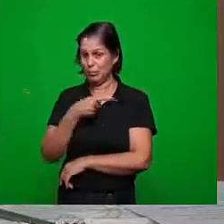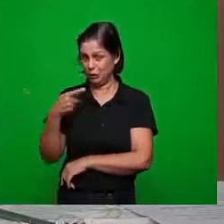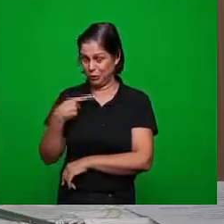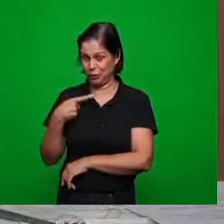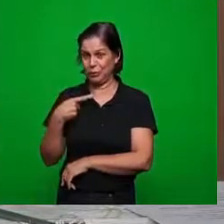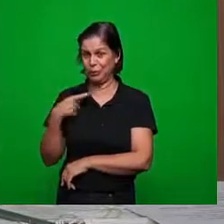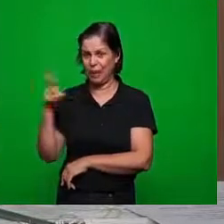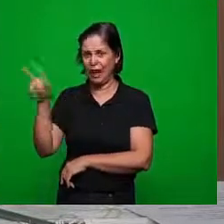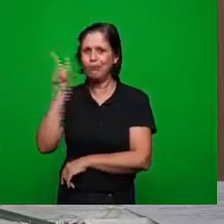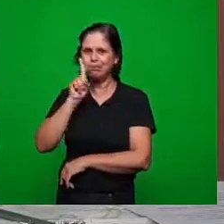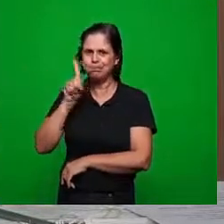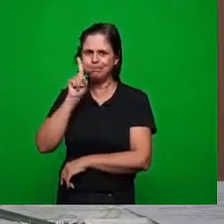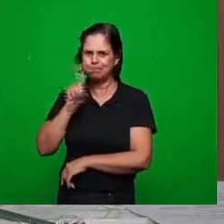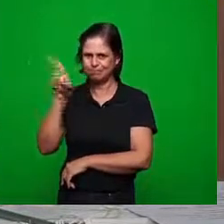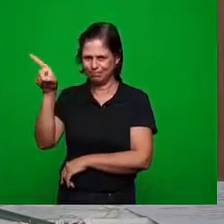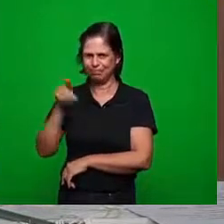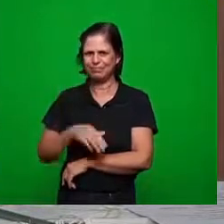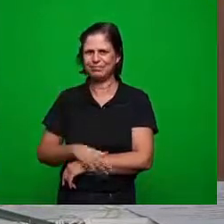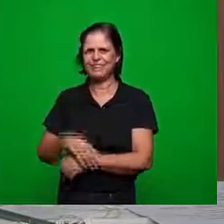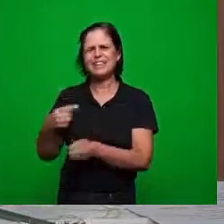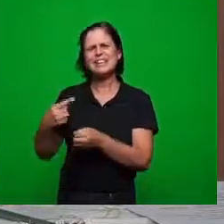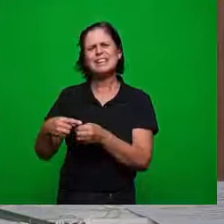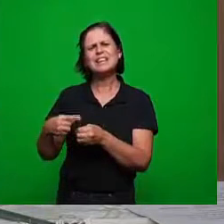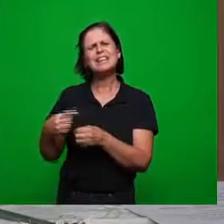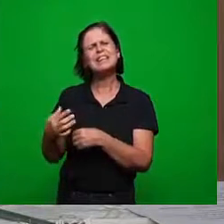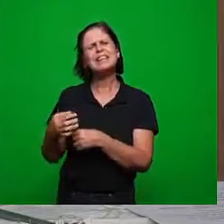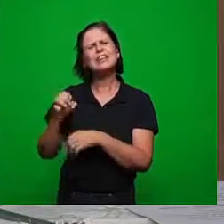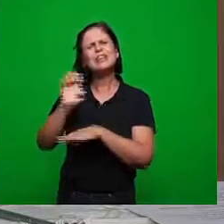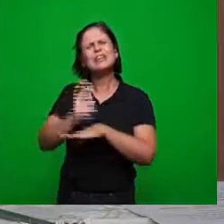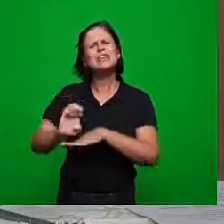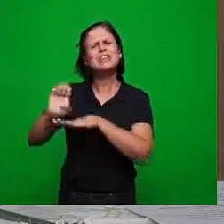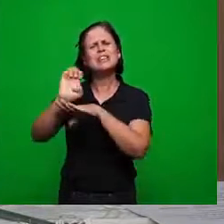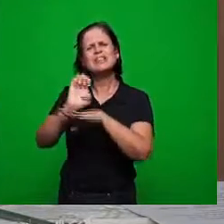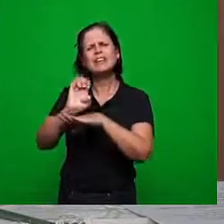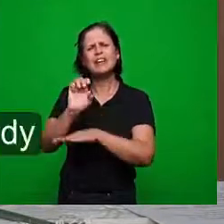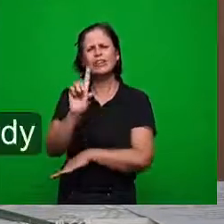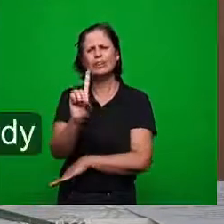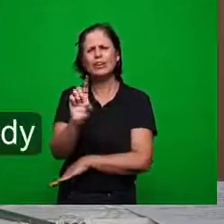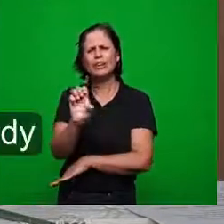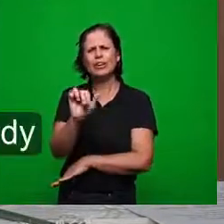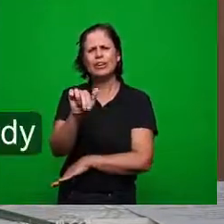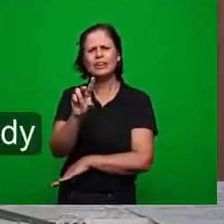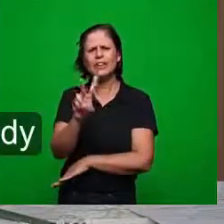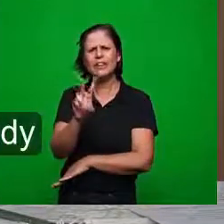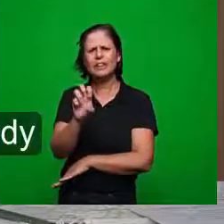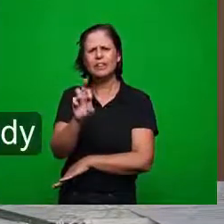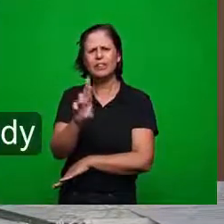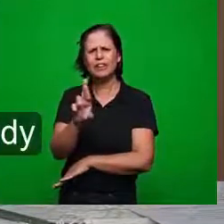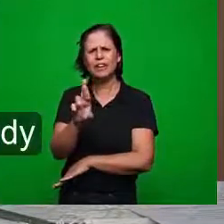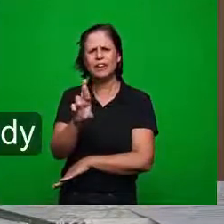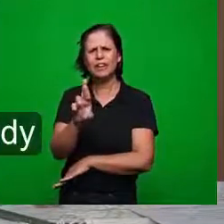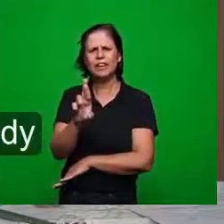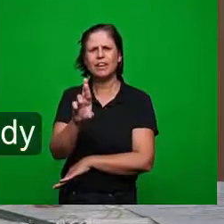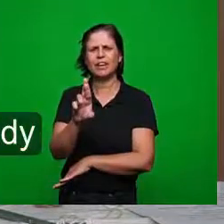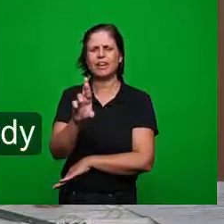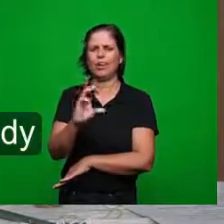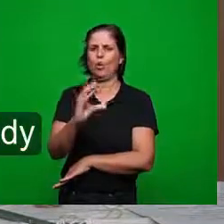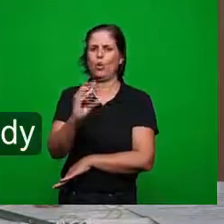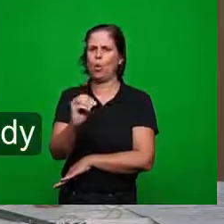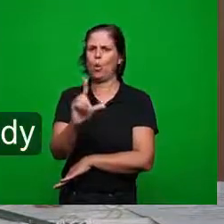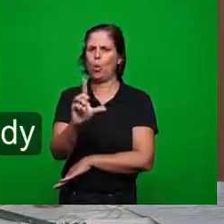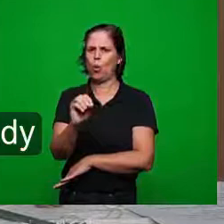dias lá nos Estados Unidos na cidade é no estado é estado Denver no Colorado então estão